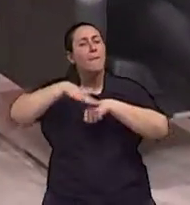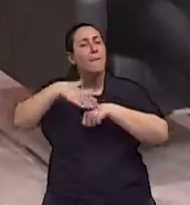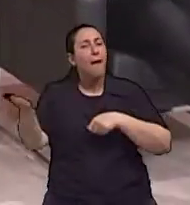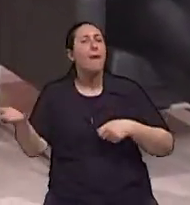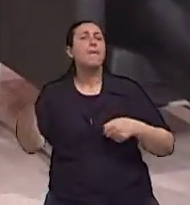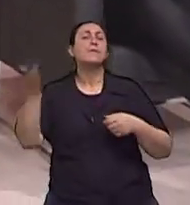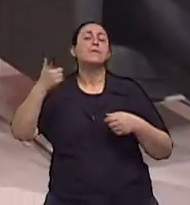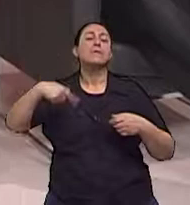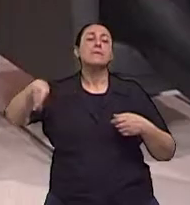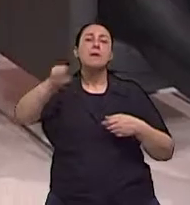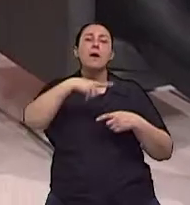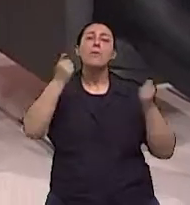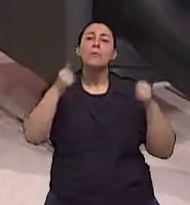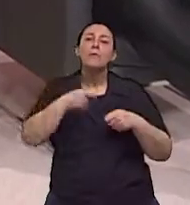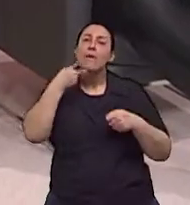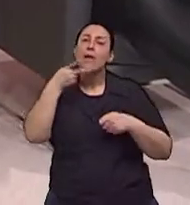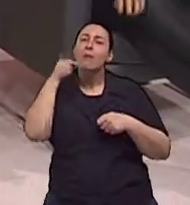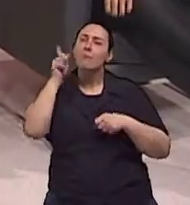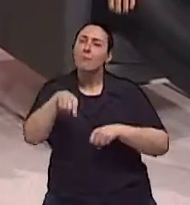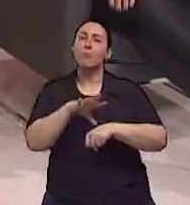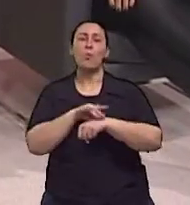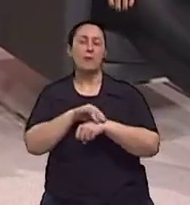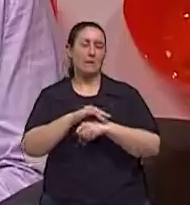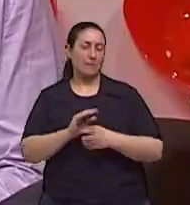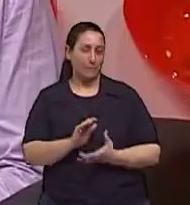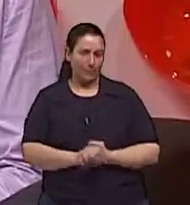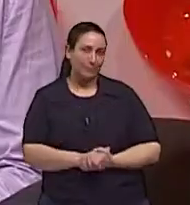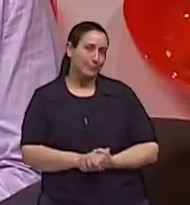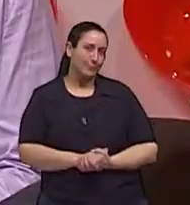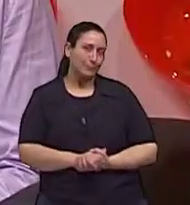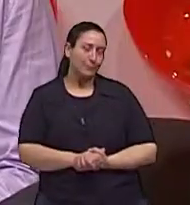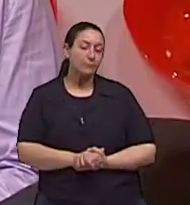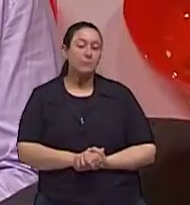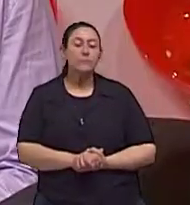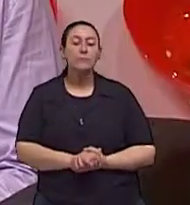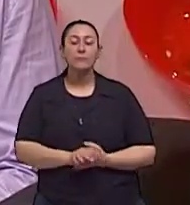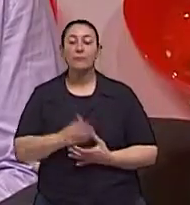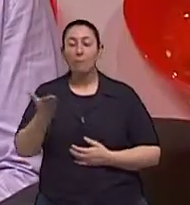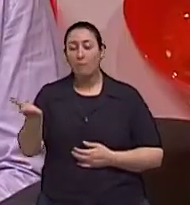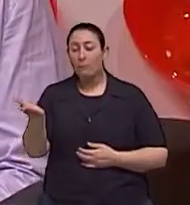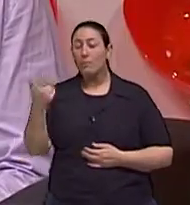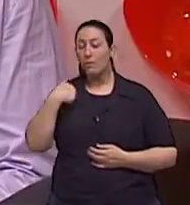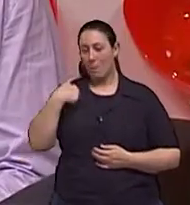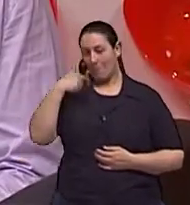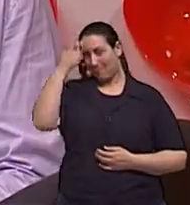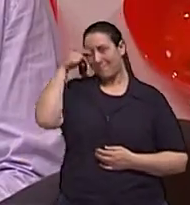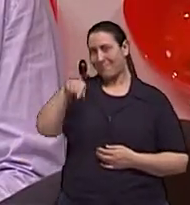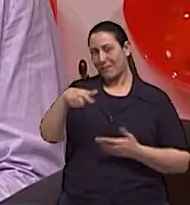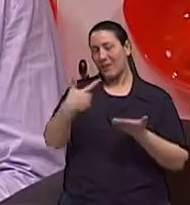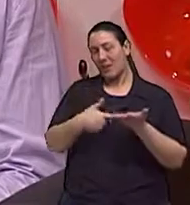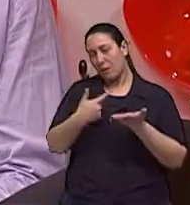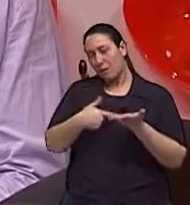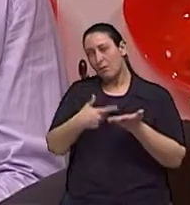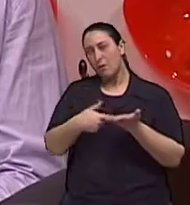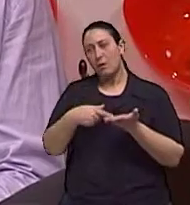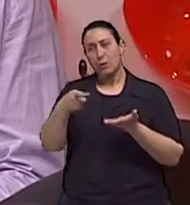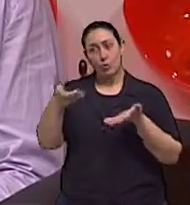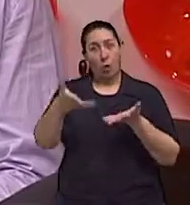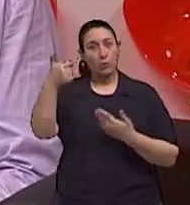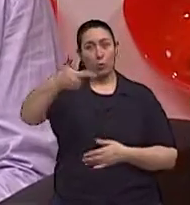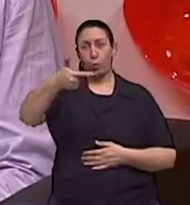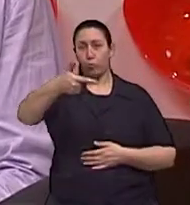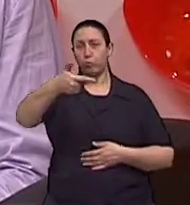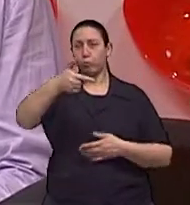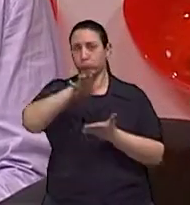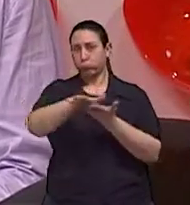da doença? Eu quando pensei na edição do livro, ele já está na segunda edição